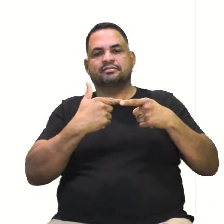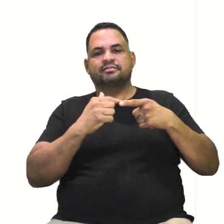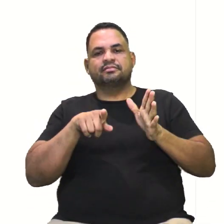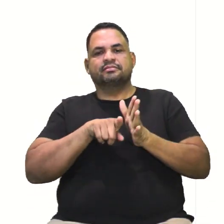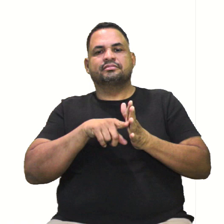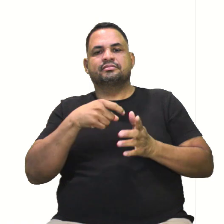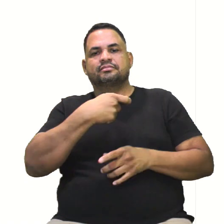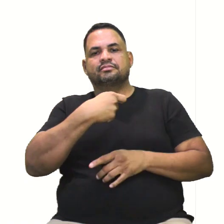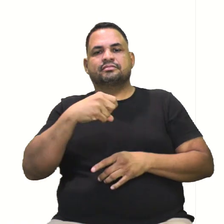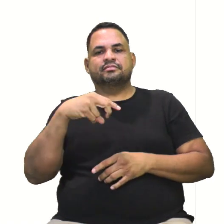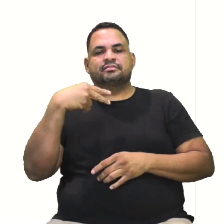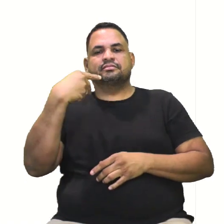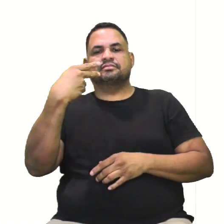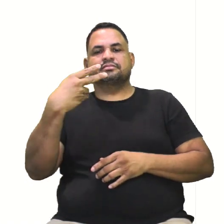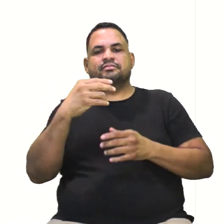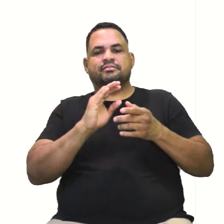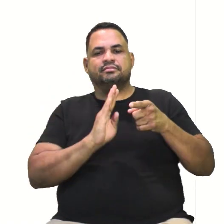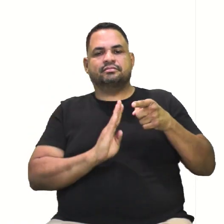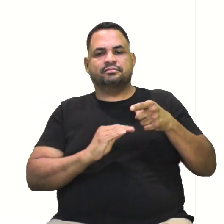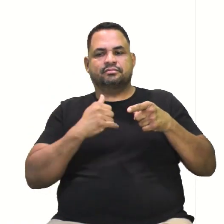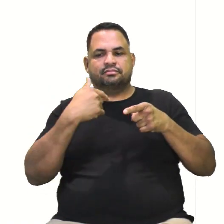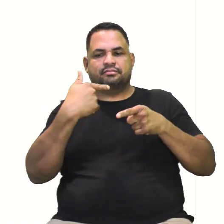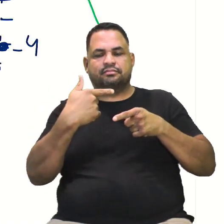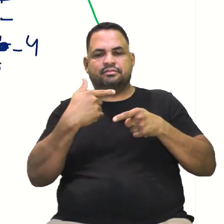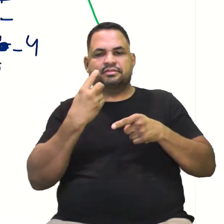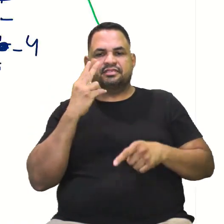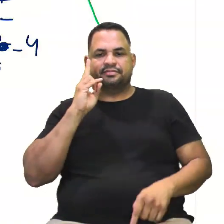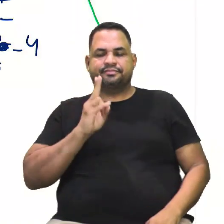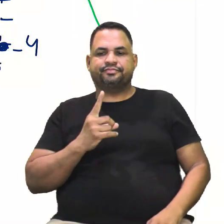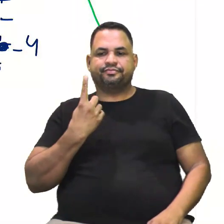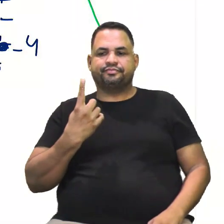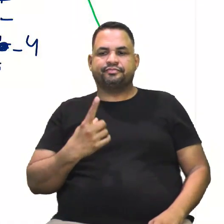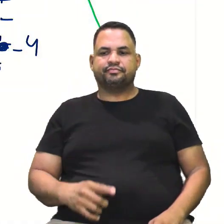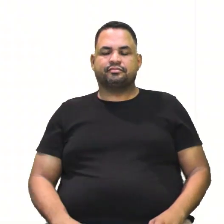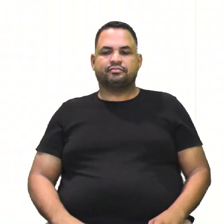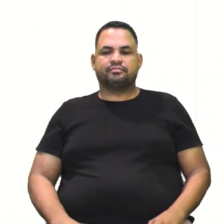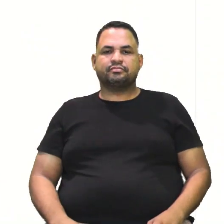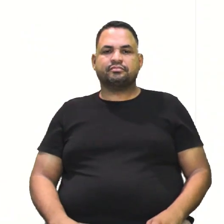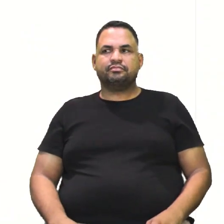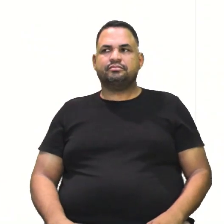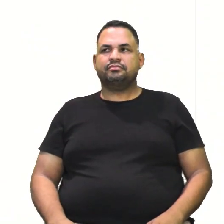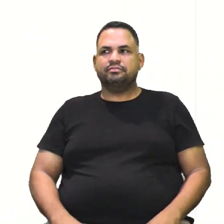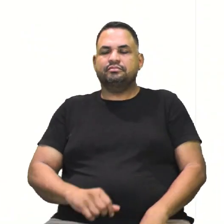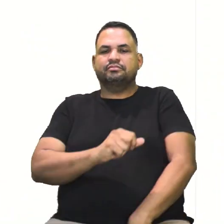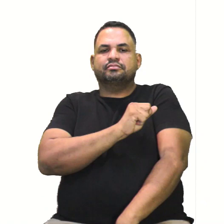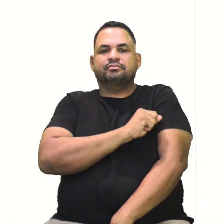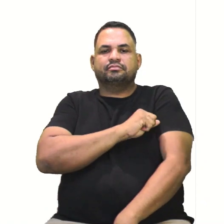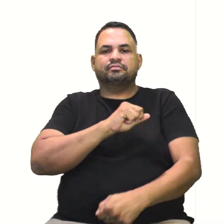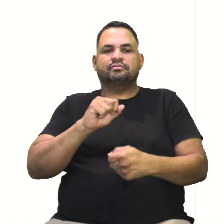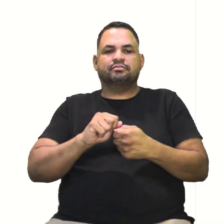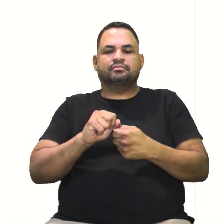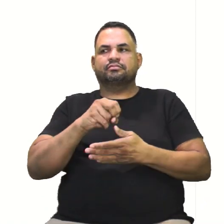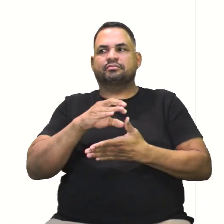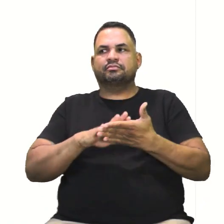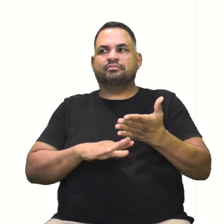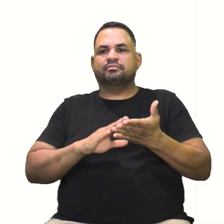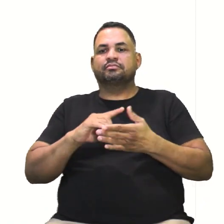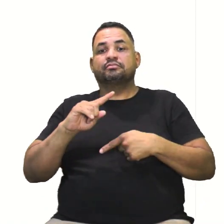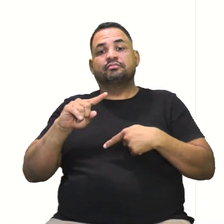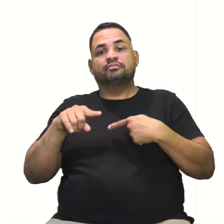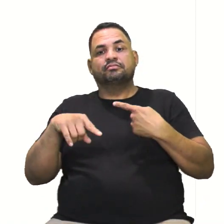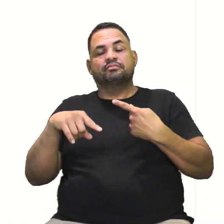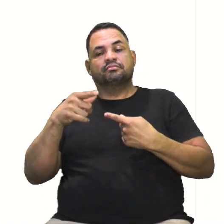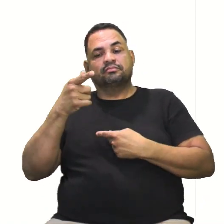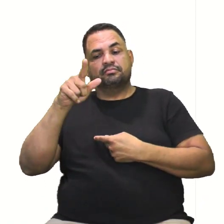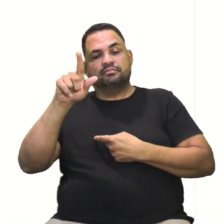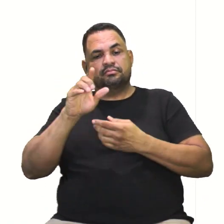menos X quadrado sobre B ao quadrado igual a 1. Isso mesmo. O aluno que faz uma atividade, né? Vai pra outra